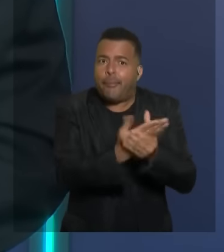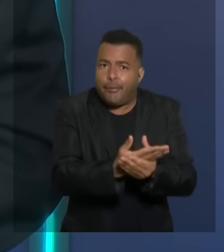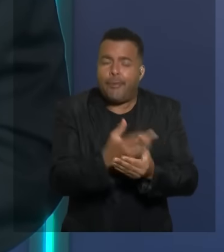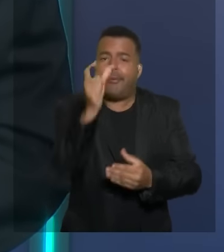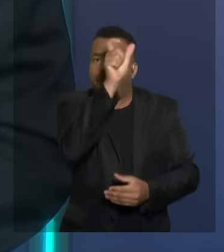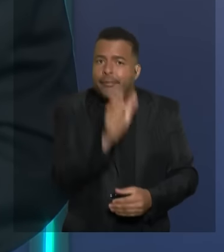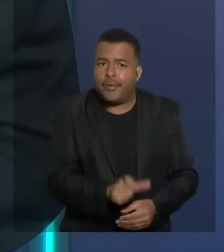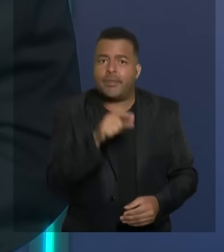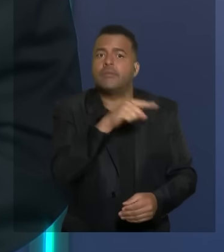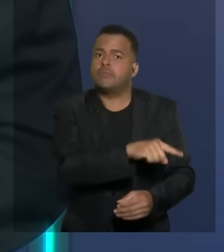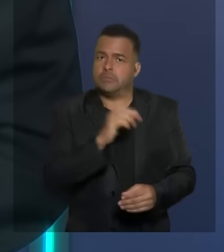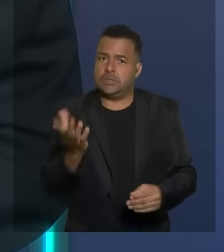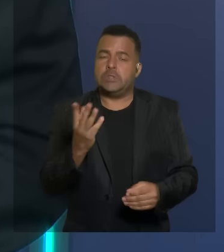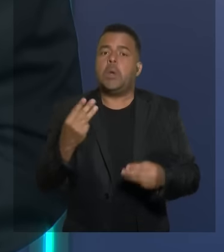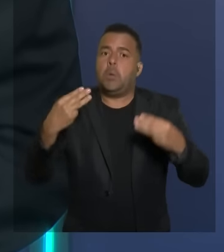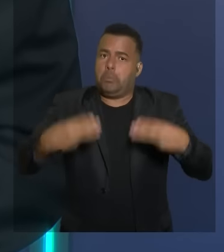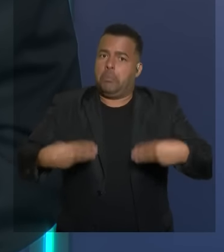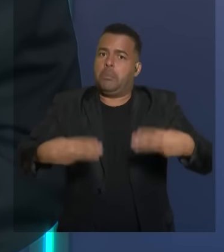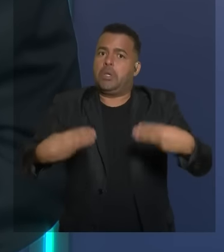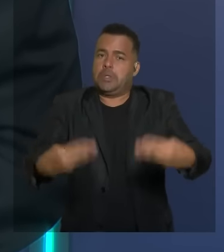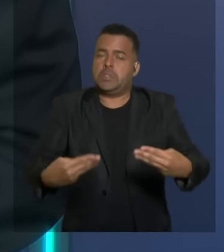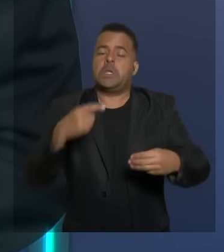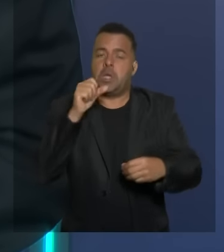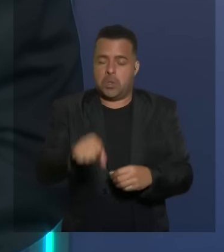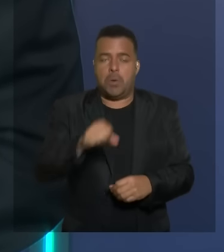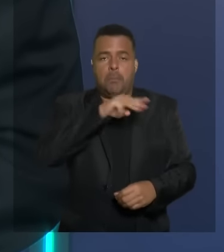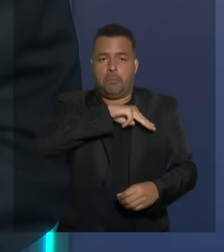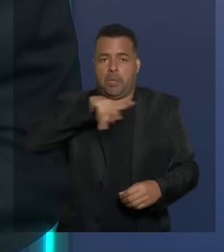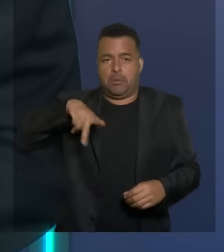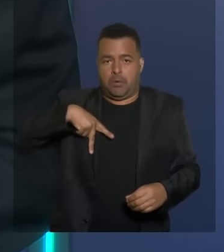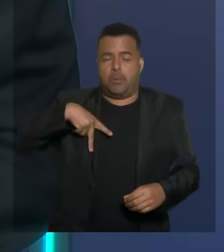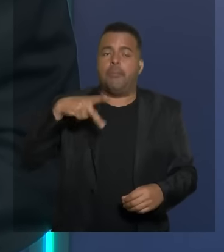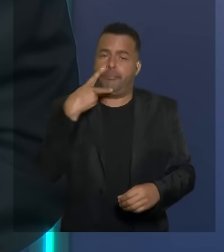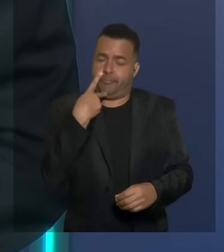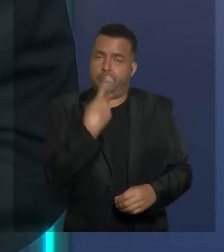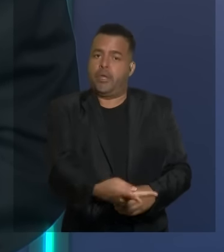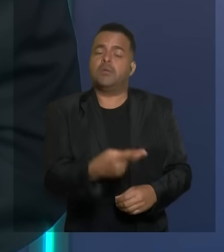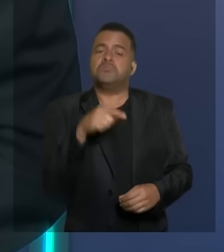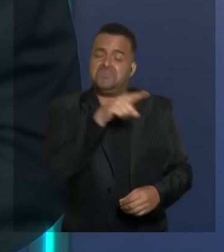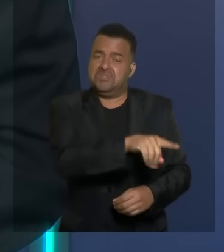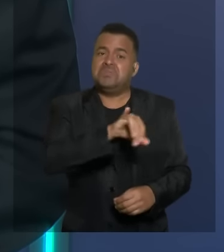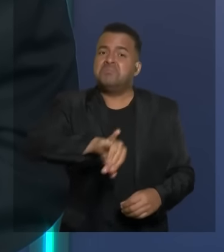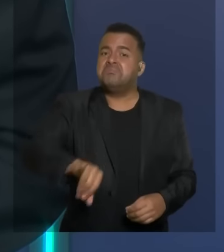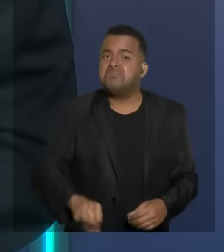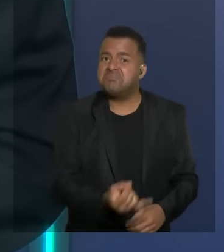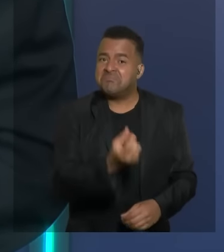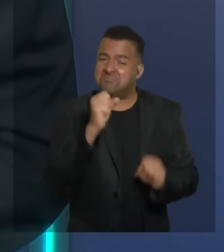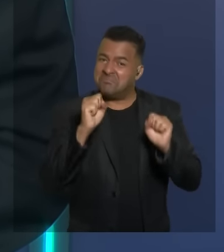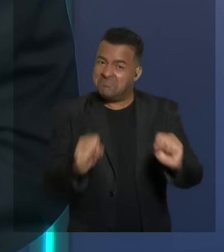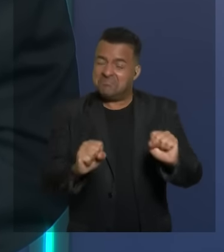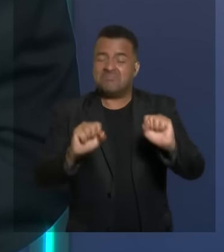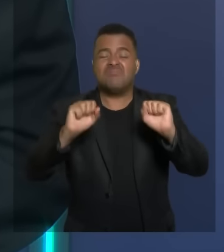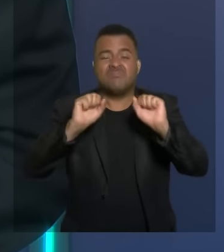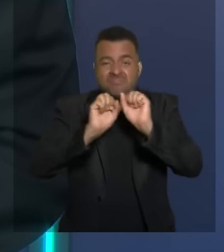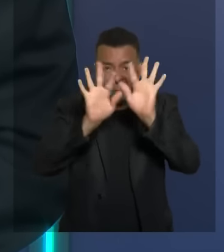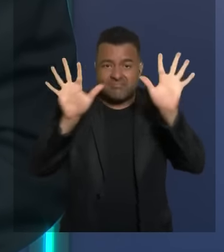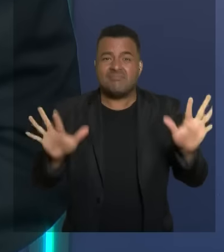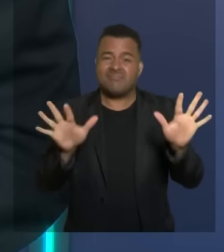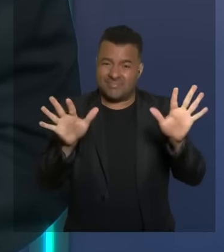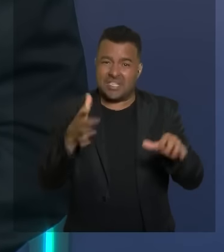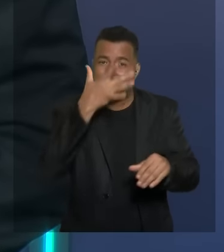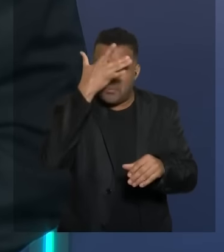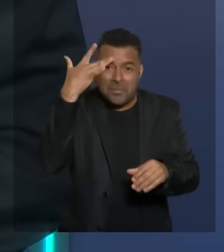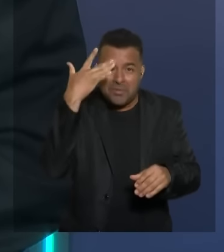segundo o ministério público aí o senhor pode ter oportunidade de esclarecer para os